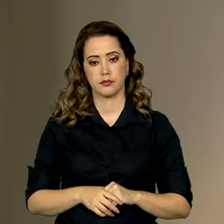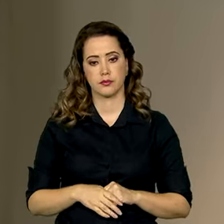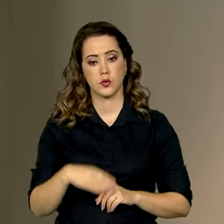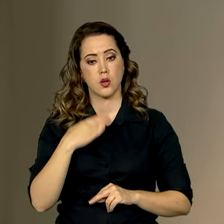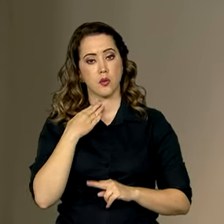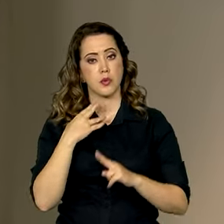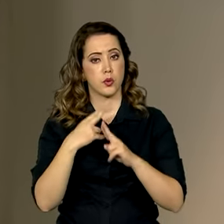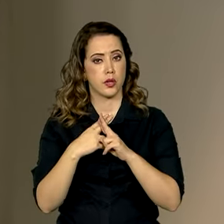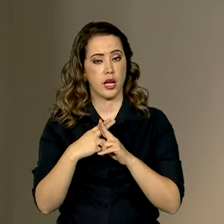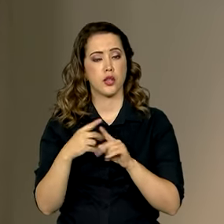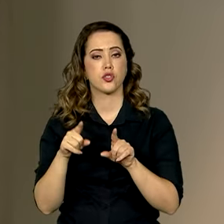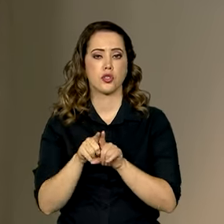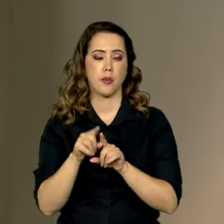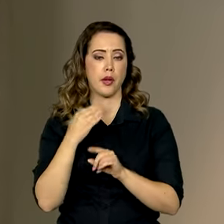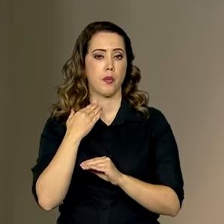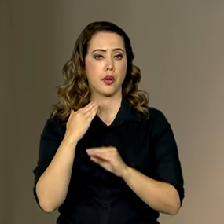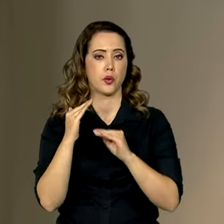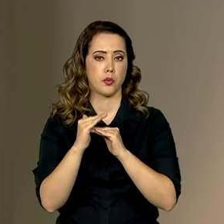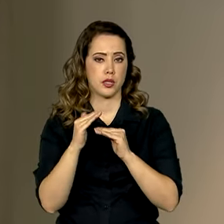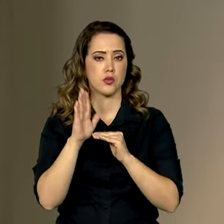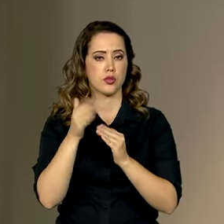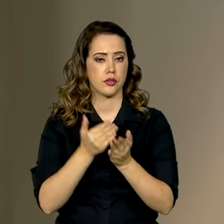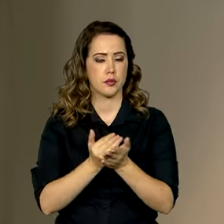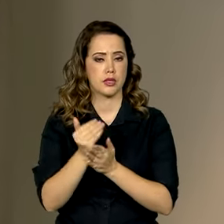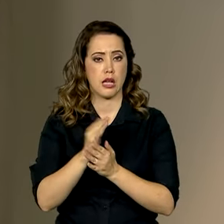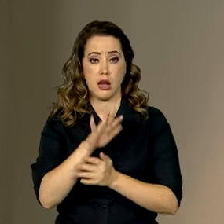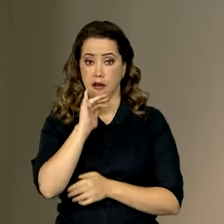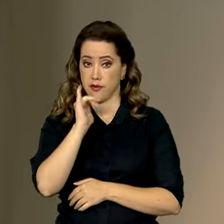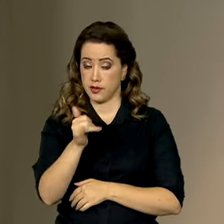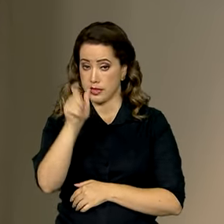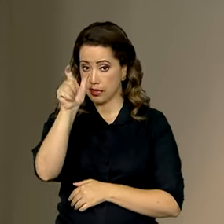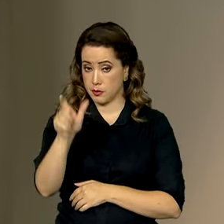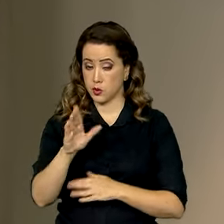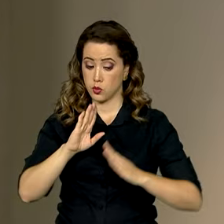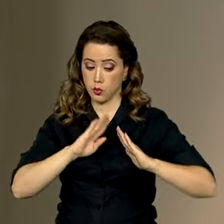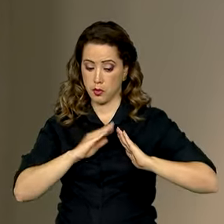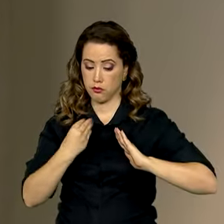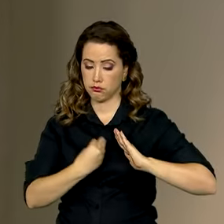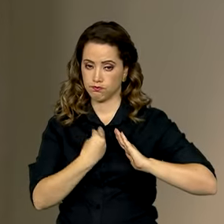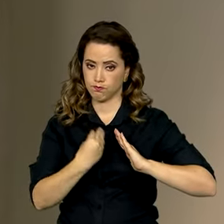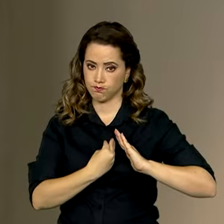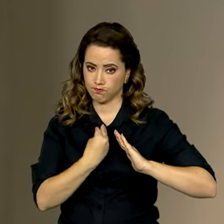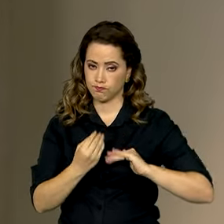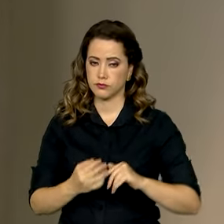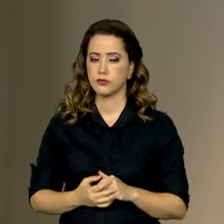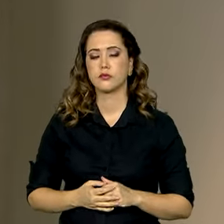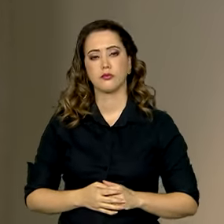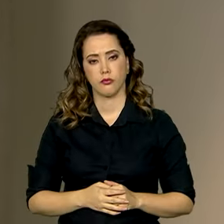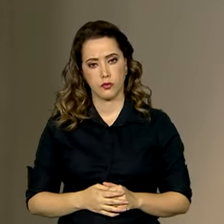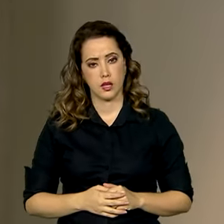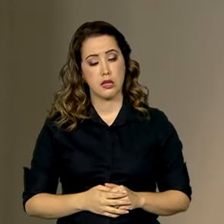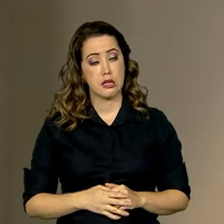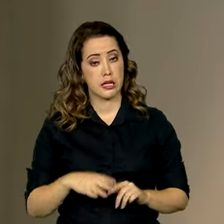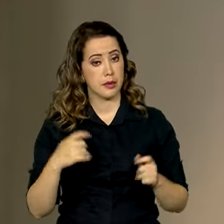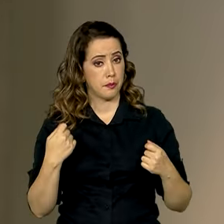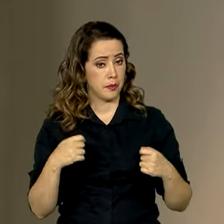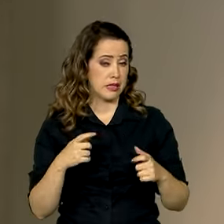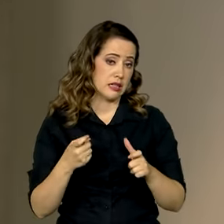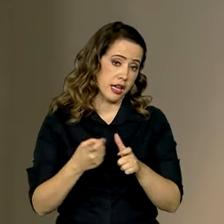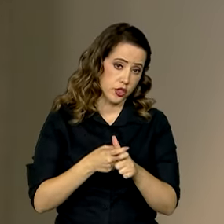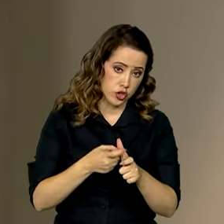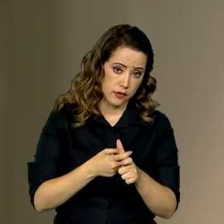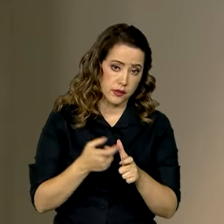A Caixa e o Banco do Brasil já começaram a notificar os beneficiários do programa Minha Casa Minha Vida para